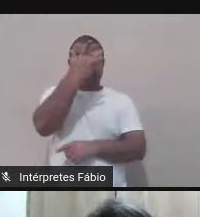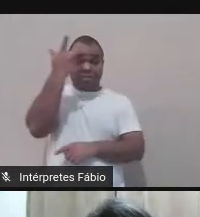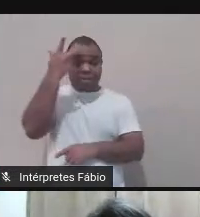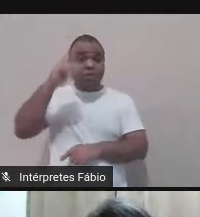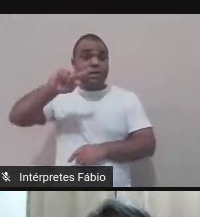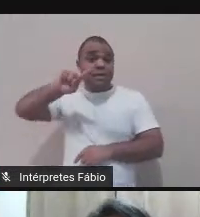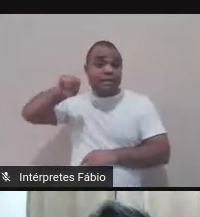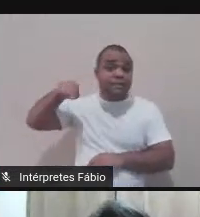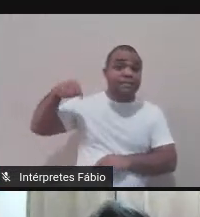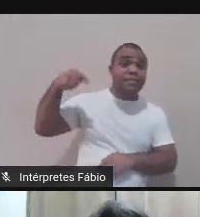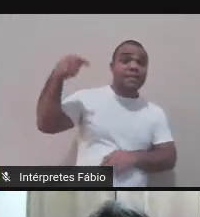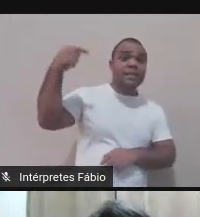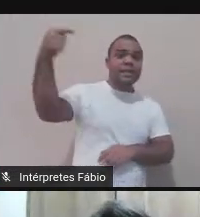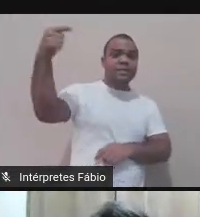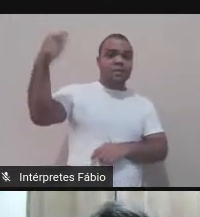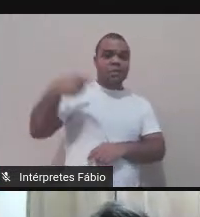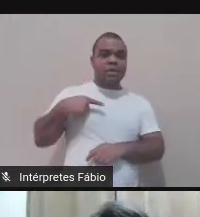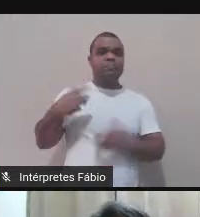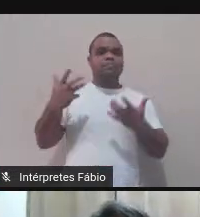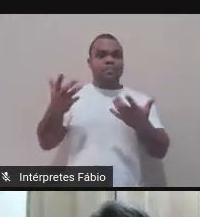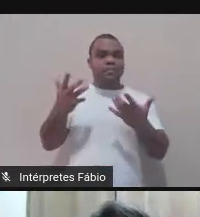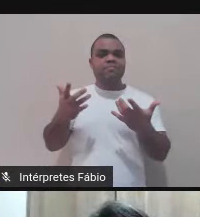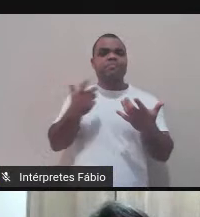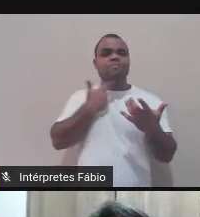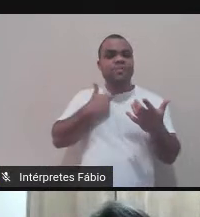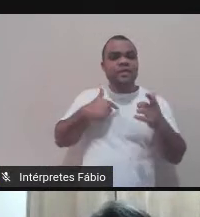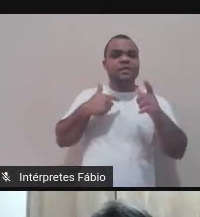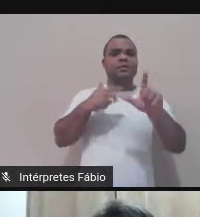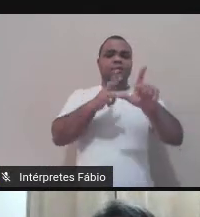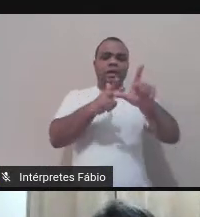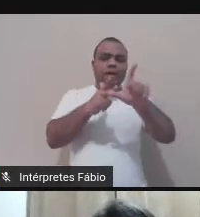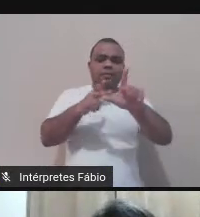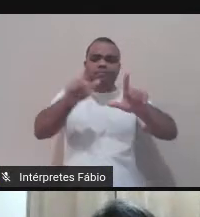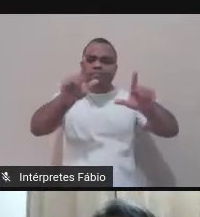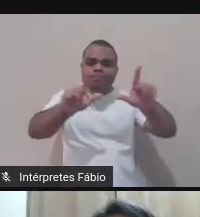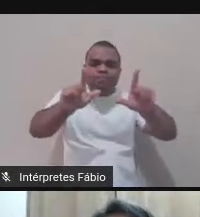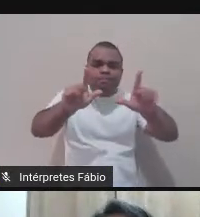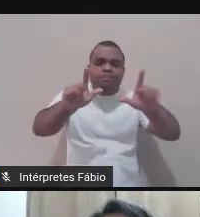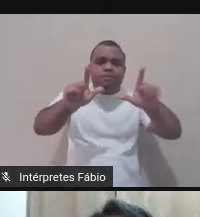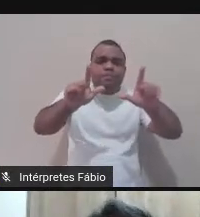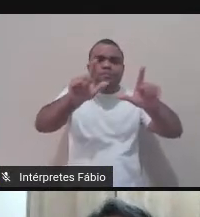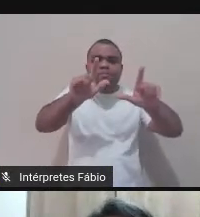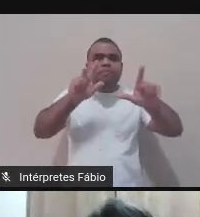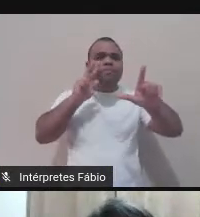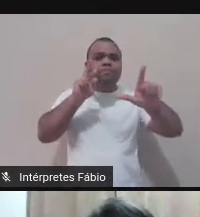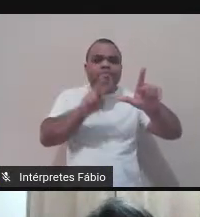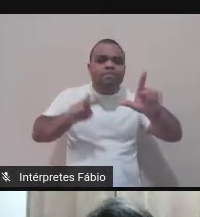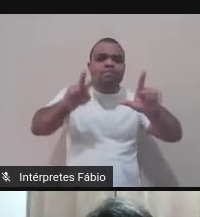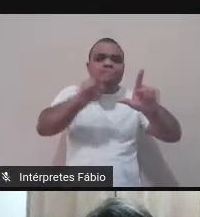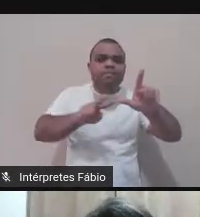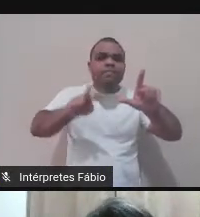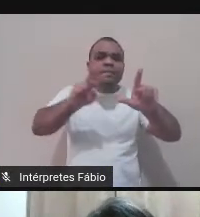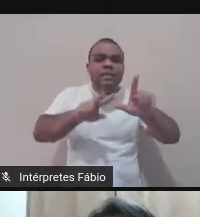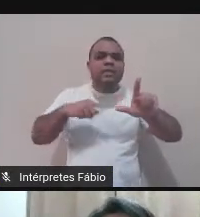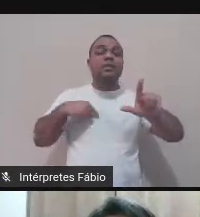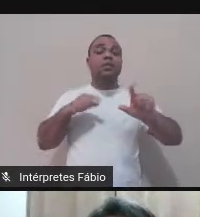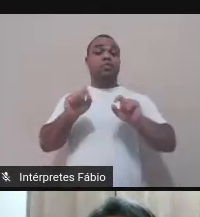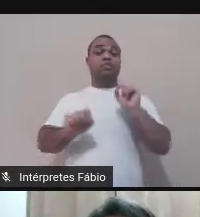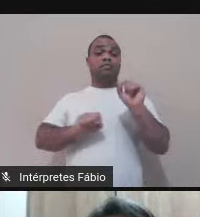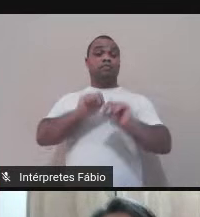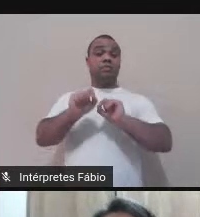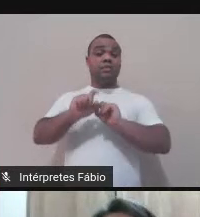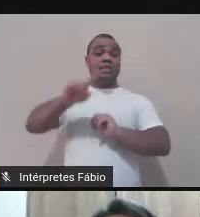Dalete. porque a live na hora que ela for assistida como registro ela vai perder uma das suas características